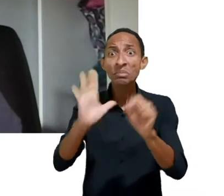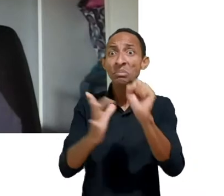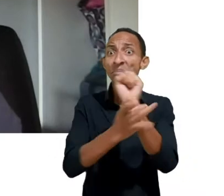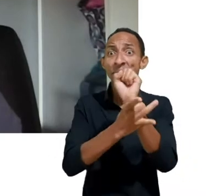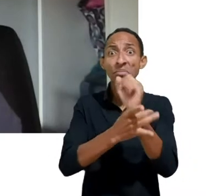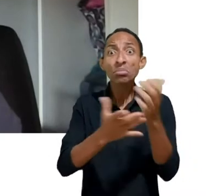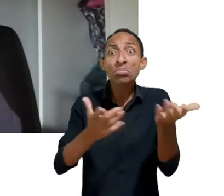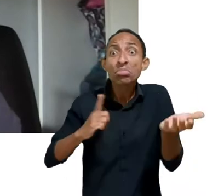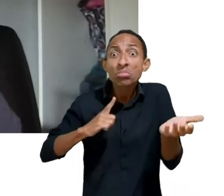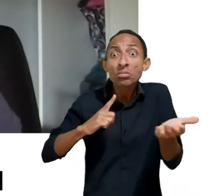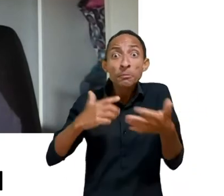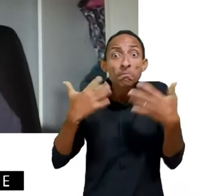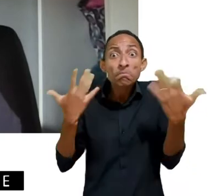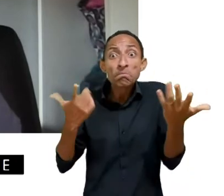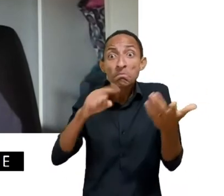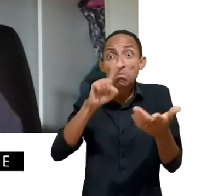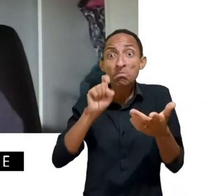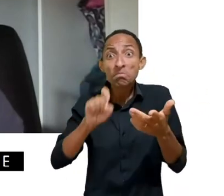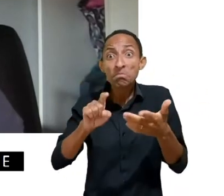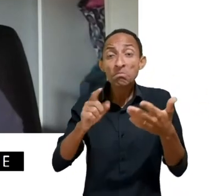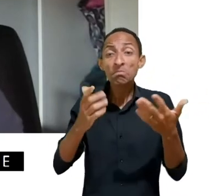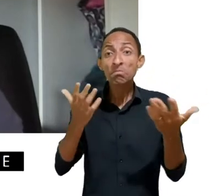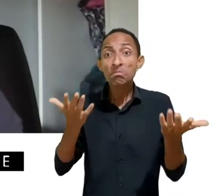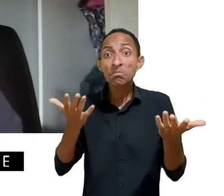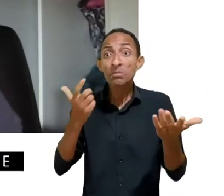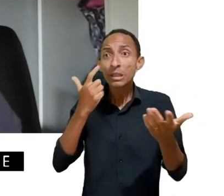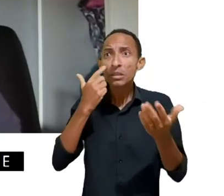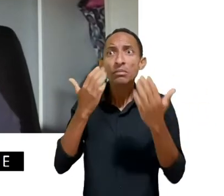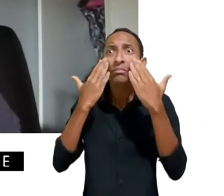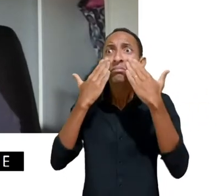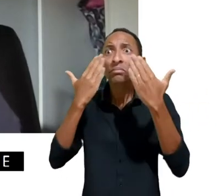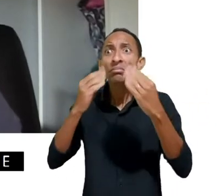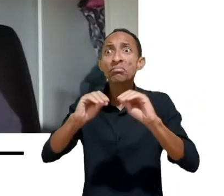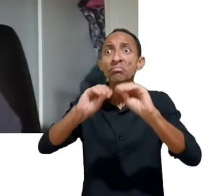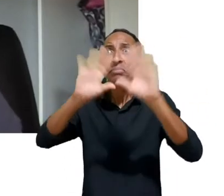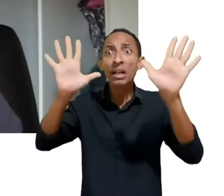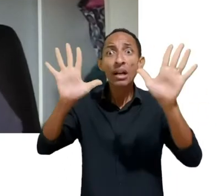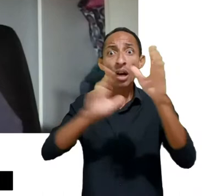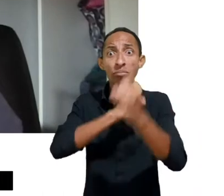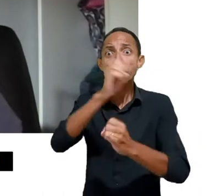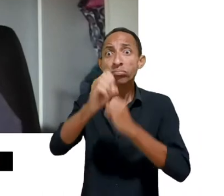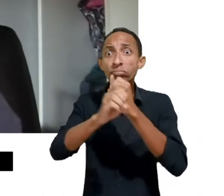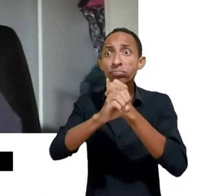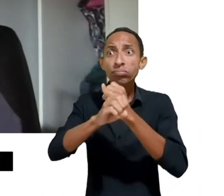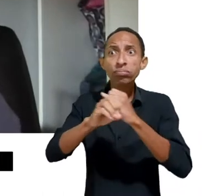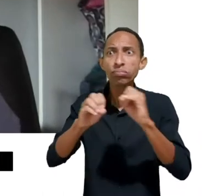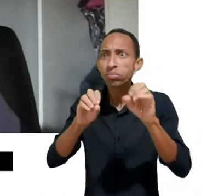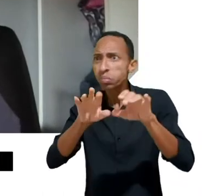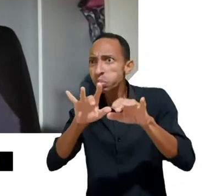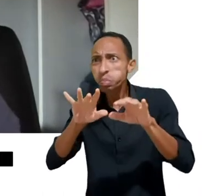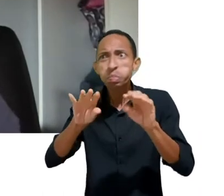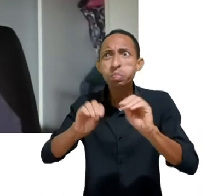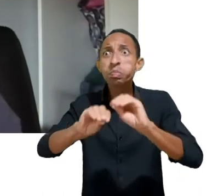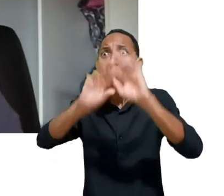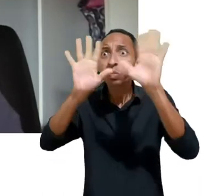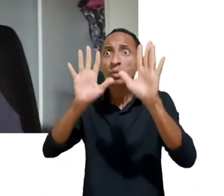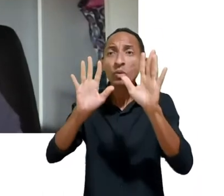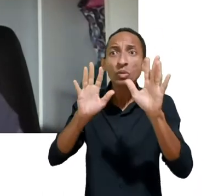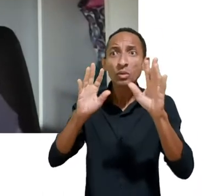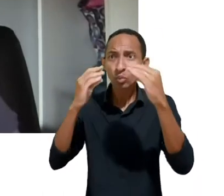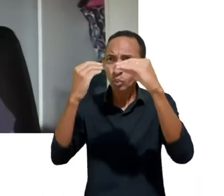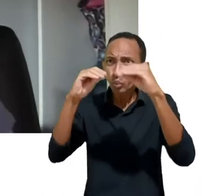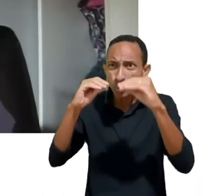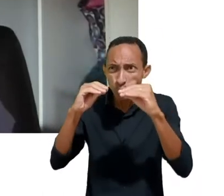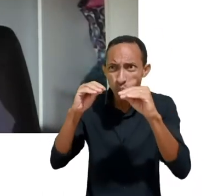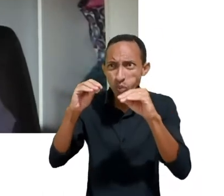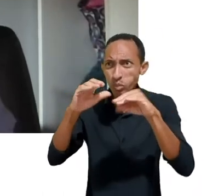Não existe nenhum tipo de transparência com relação à curadoria desses algoritmos. A gente tem diversas redes sociais que são, inclusive,